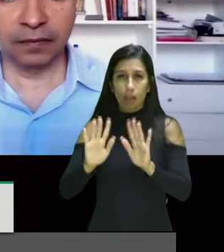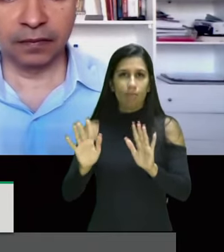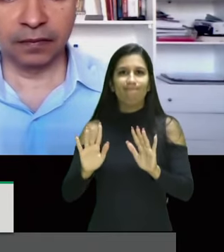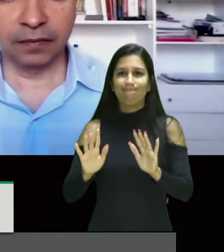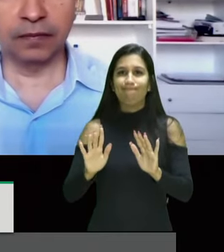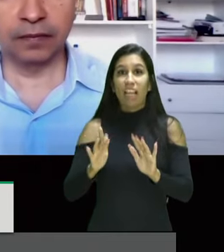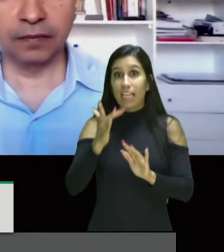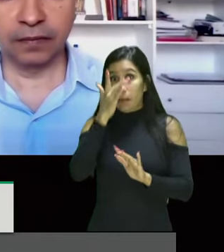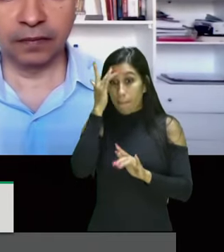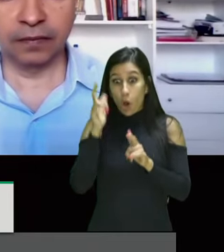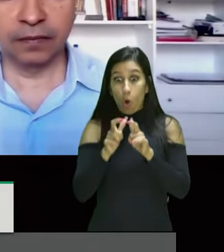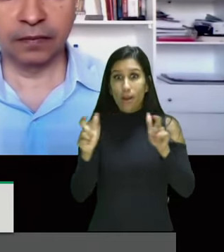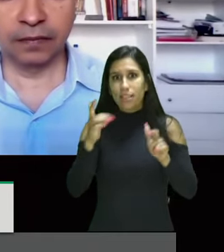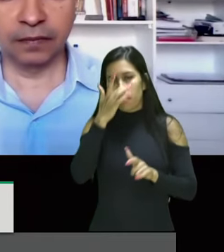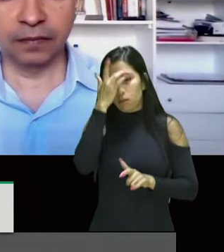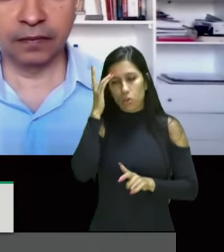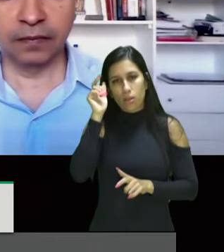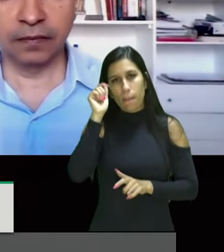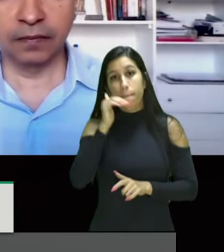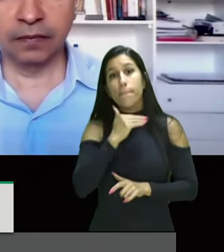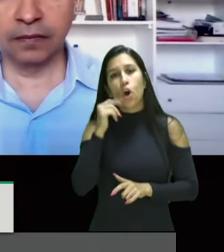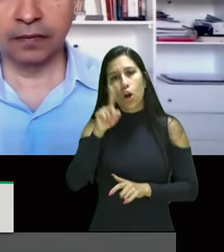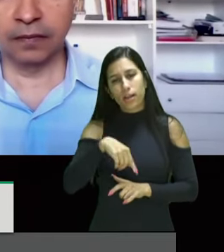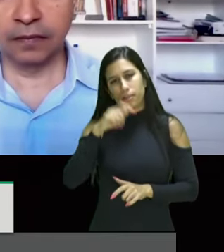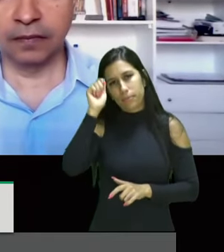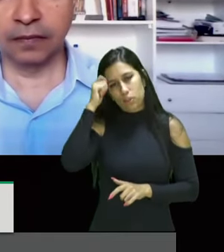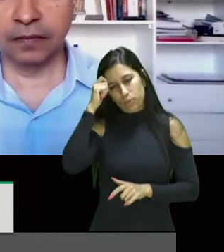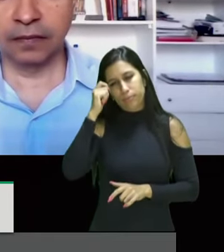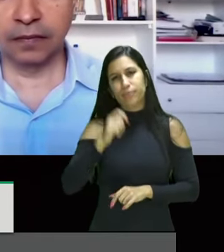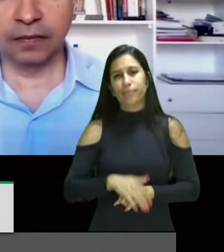dizer que os recursos implementados para